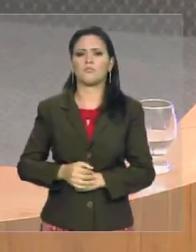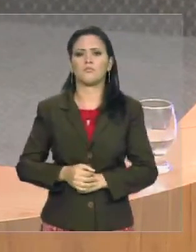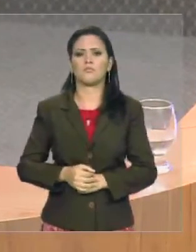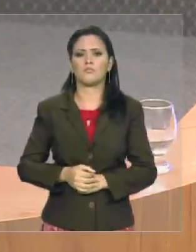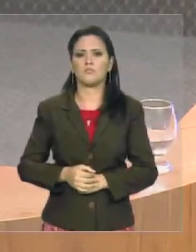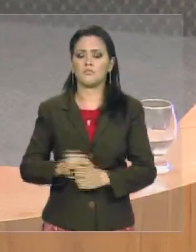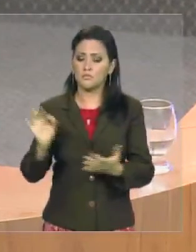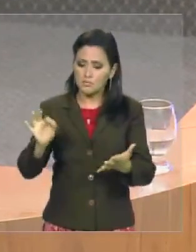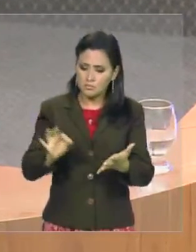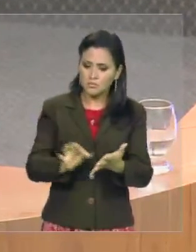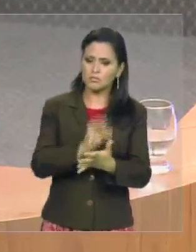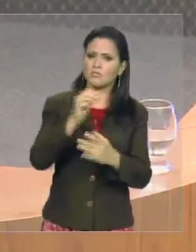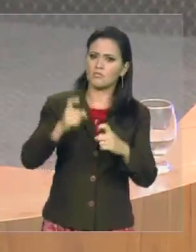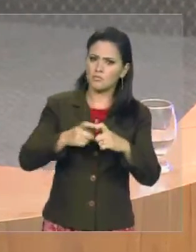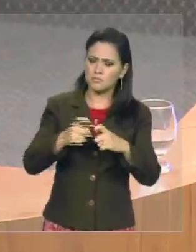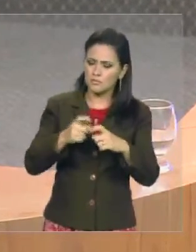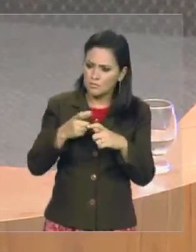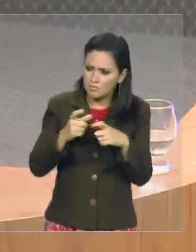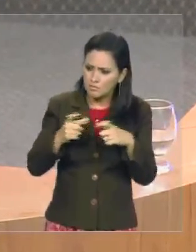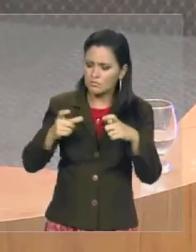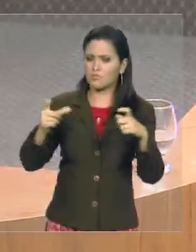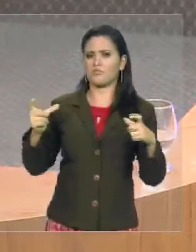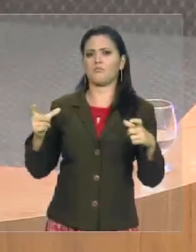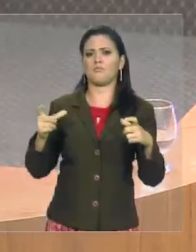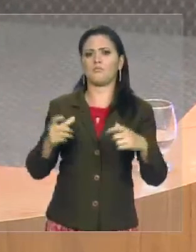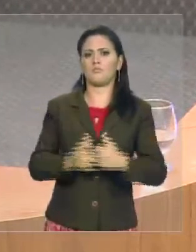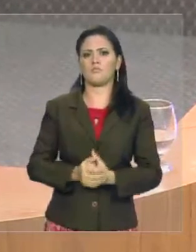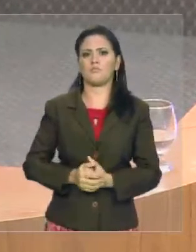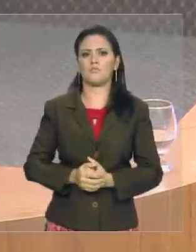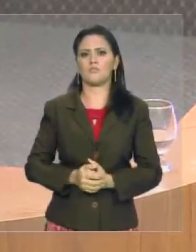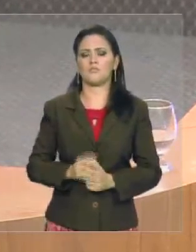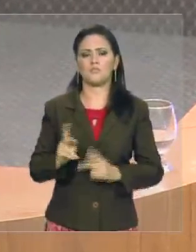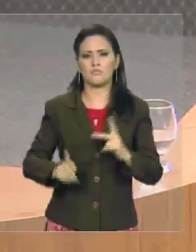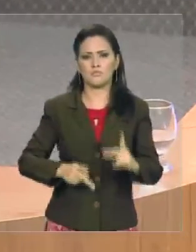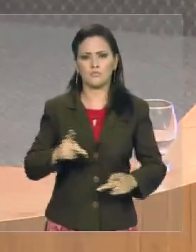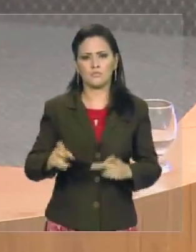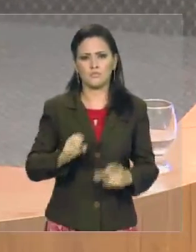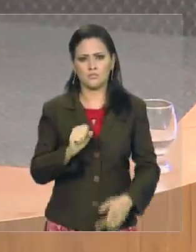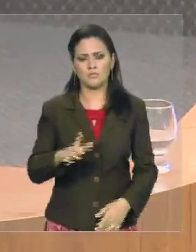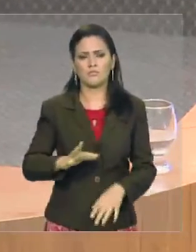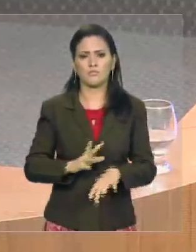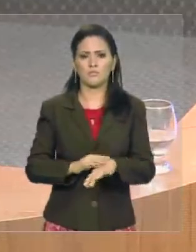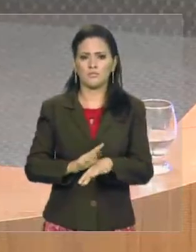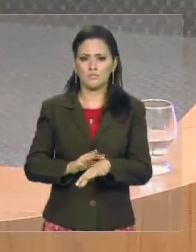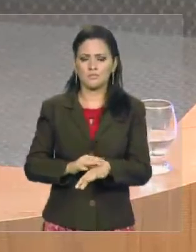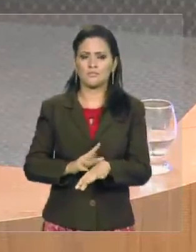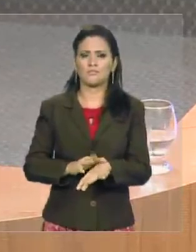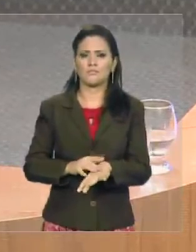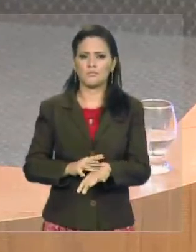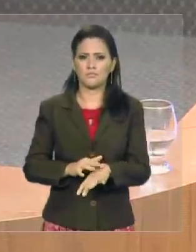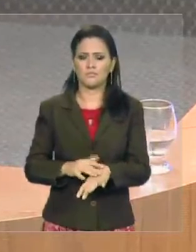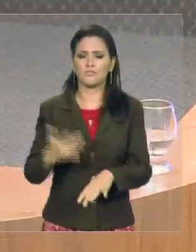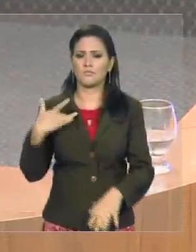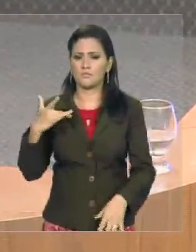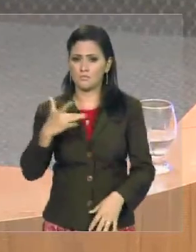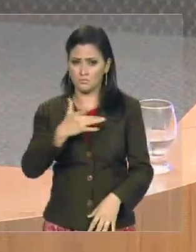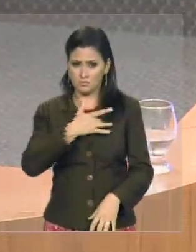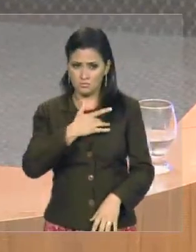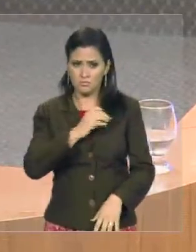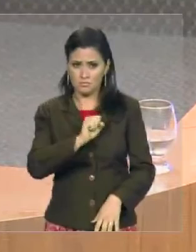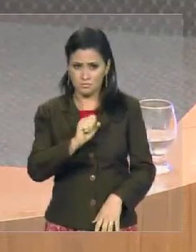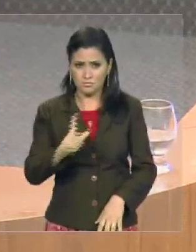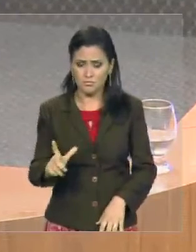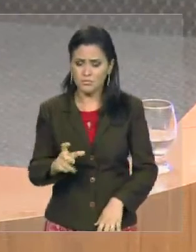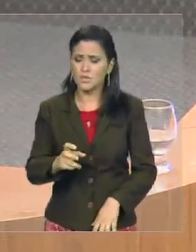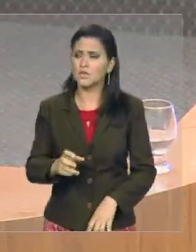para que possa atender a nossa população. A população de São Luís está doente. A saúde em São Luís pede